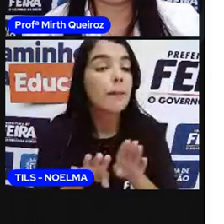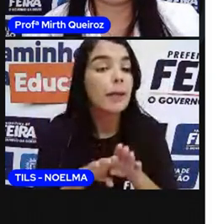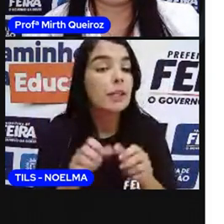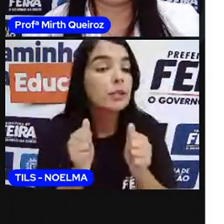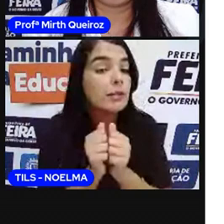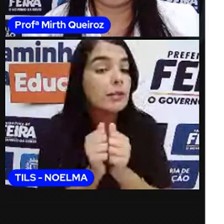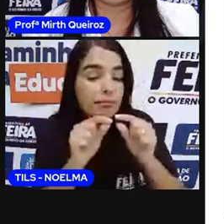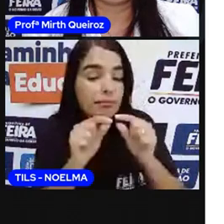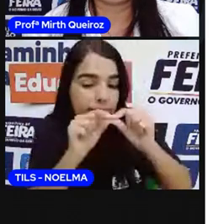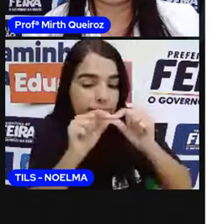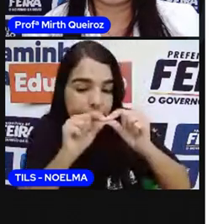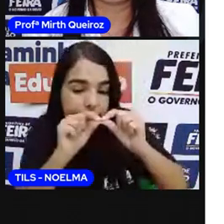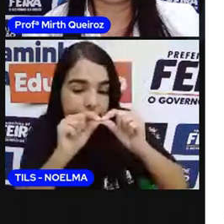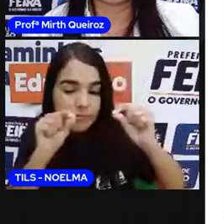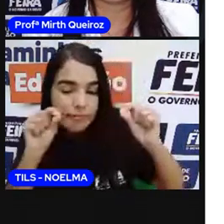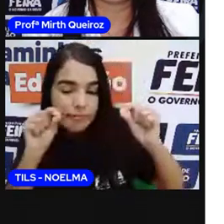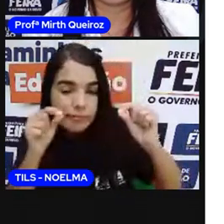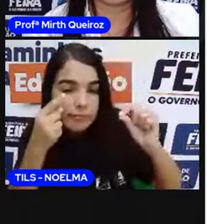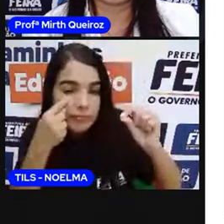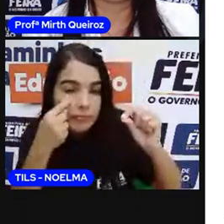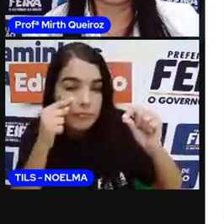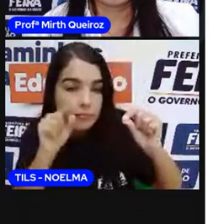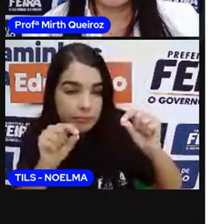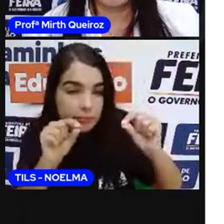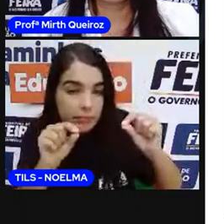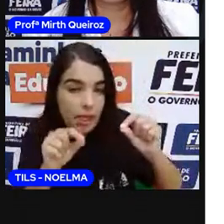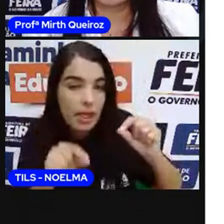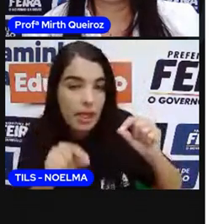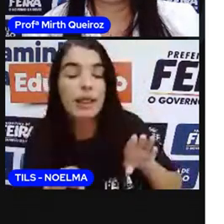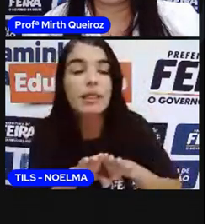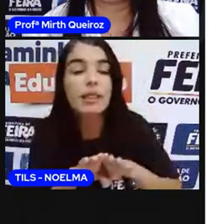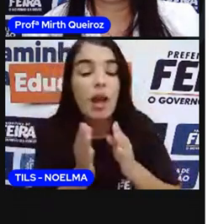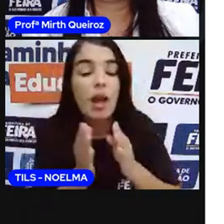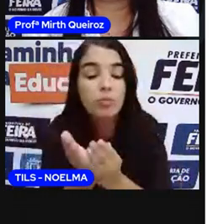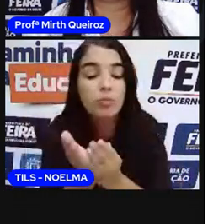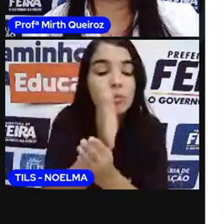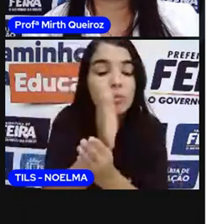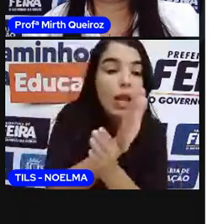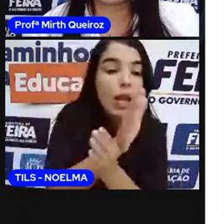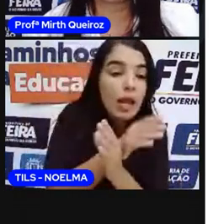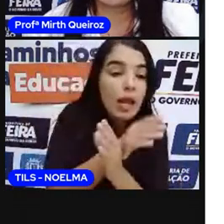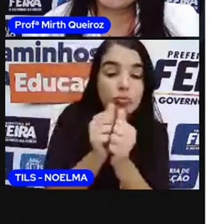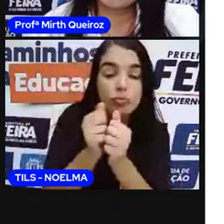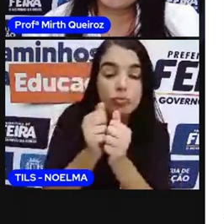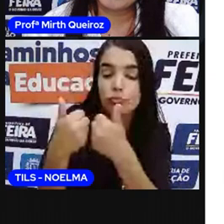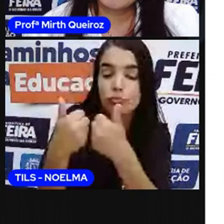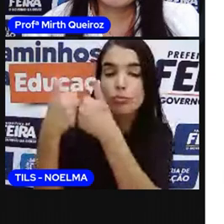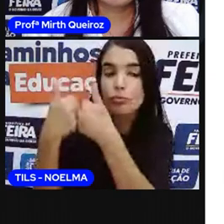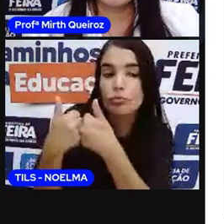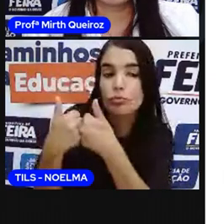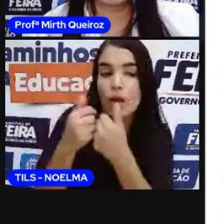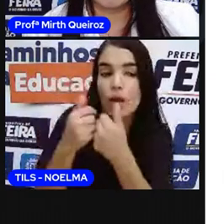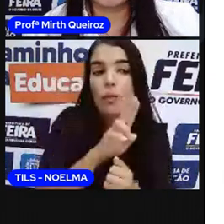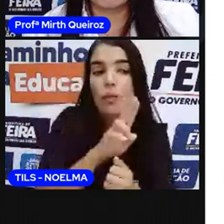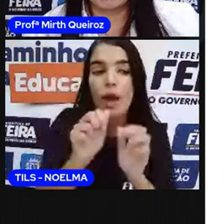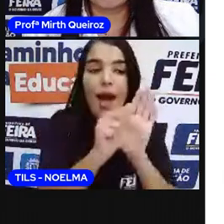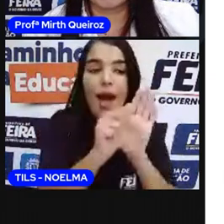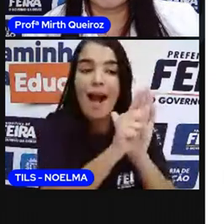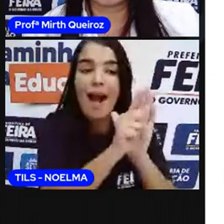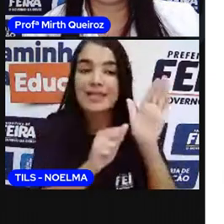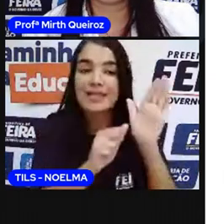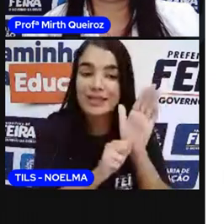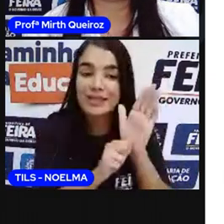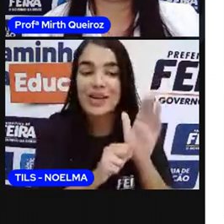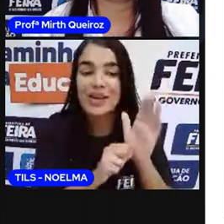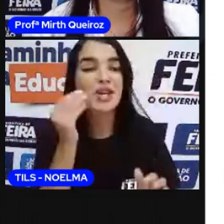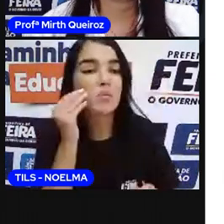escravo, vida, óleo, costeira, situação e comércio, ao lado dele nós temos um artigo. E esses artigos,